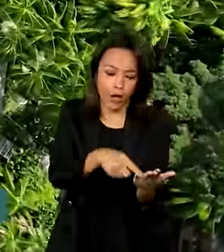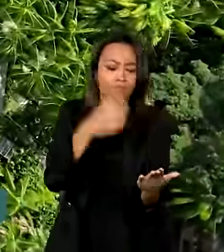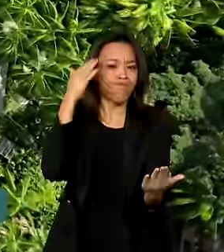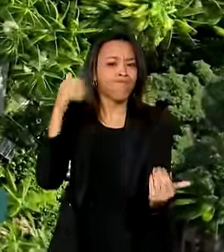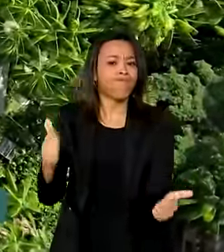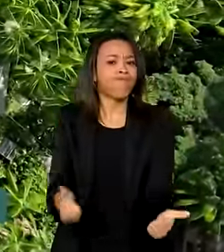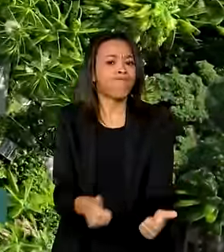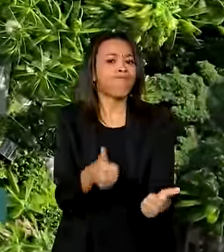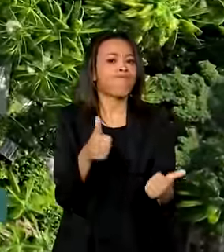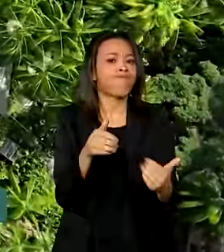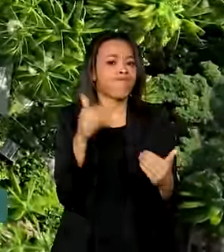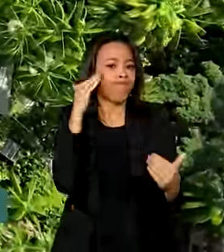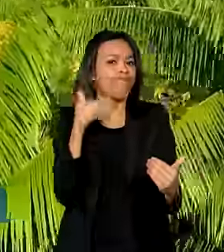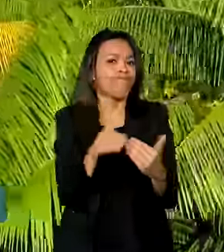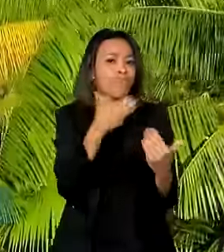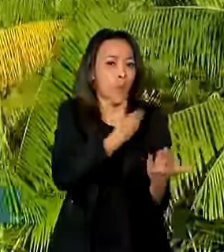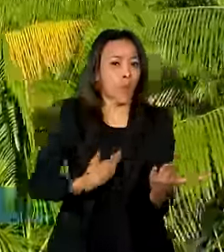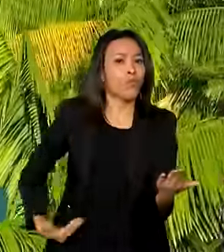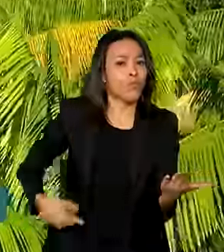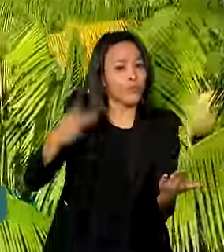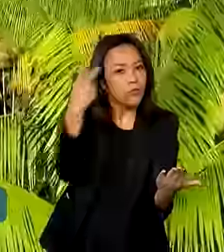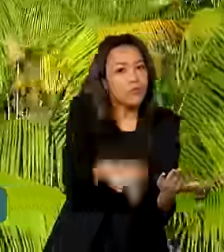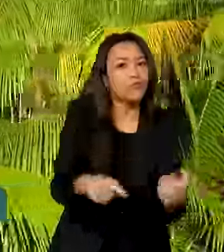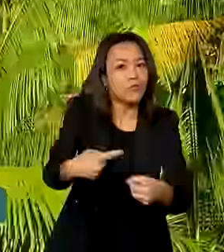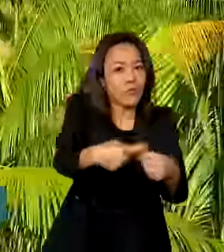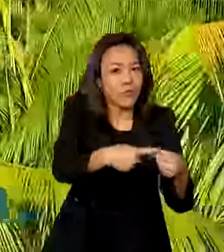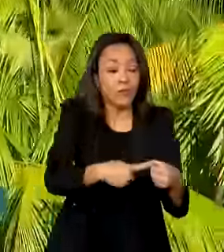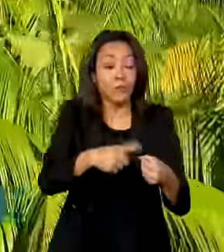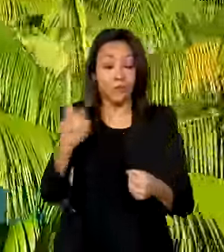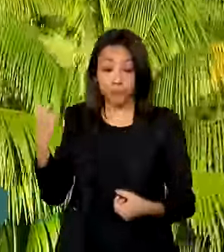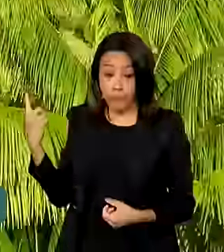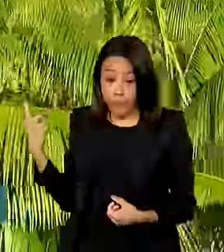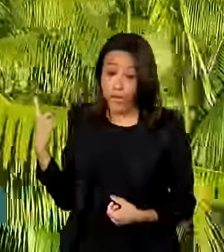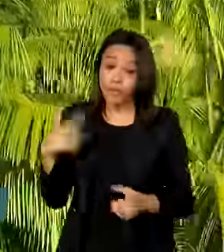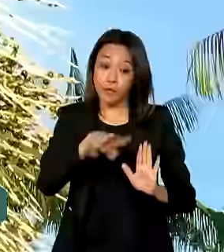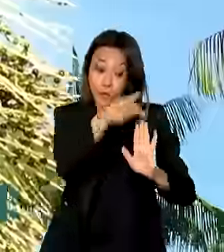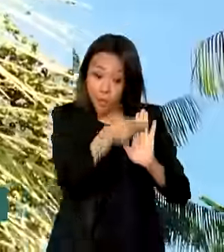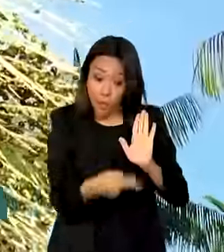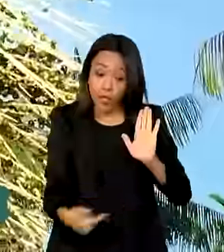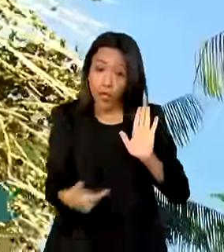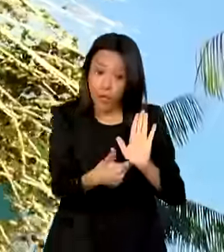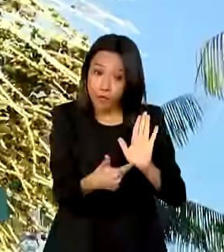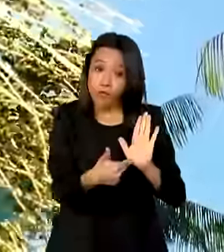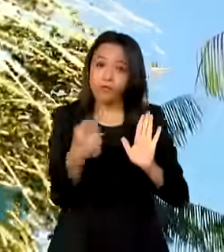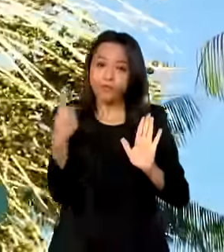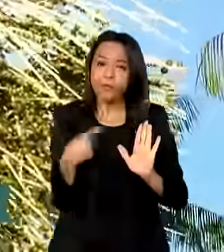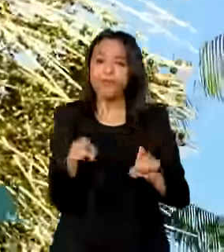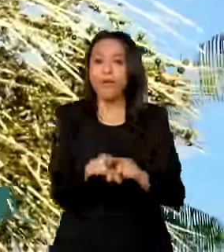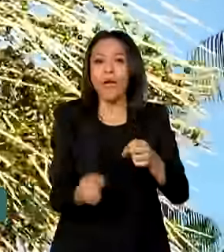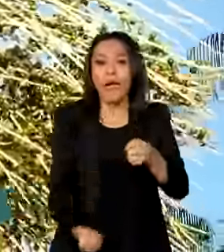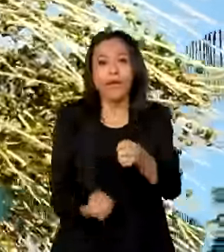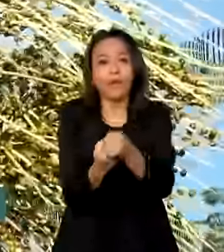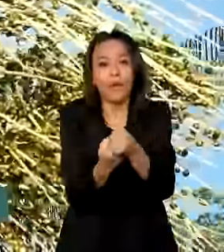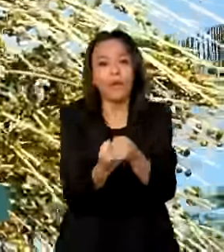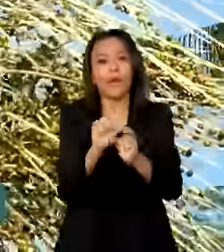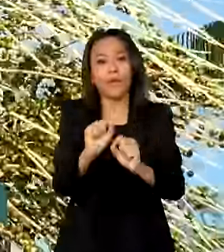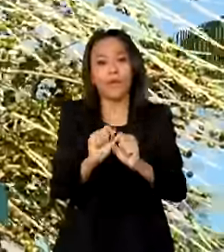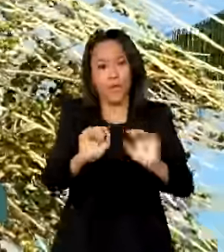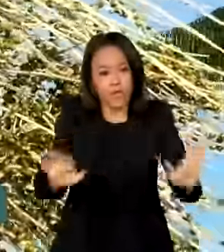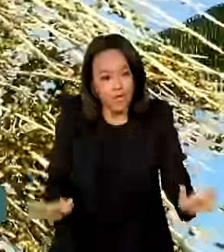em municípios amazônicos. O projeto Floresta Mais Amazônia também apoia e fomenta